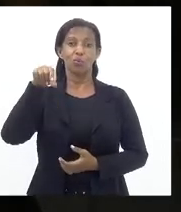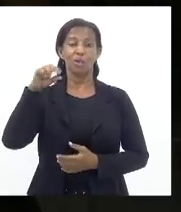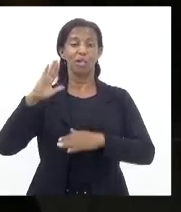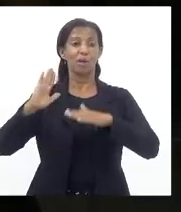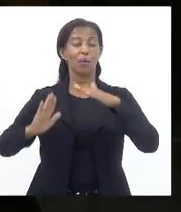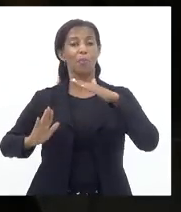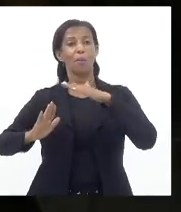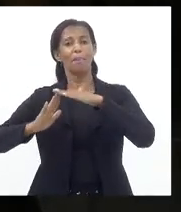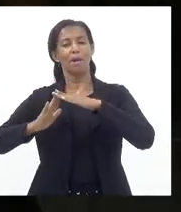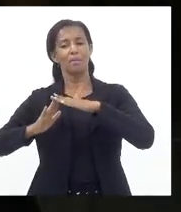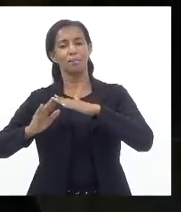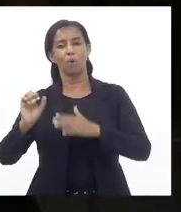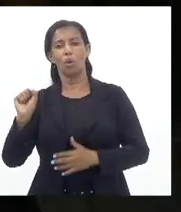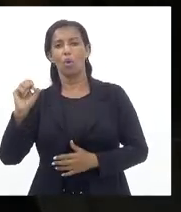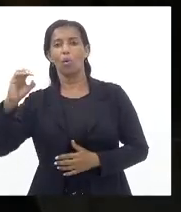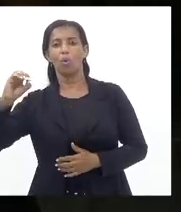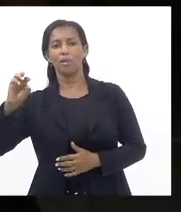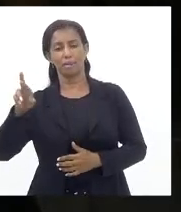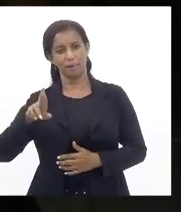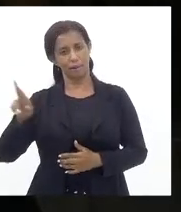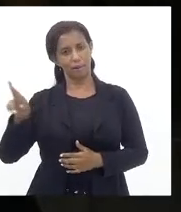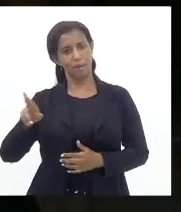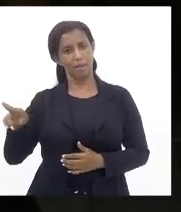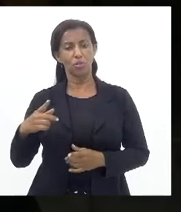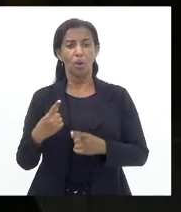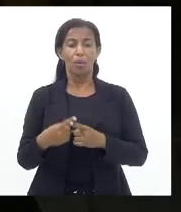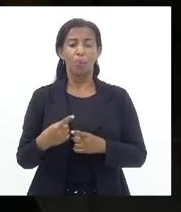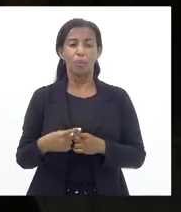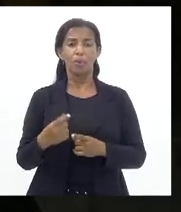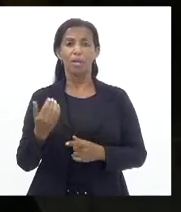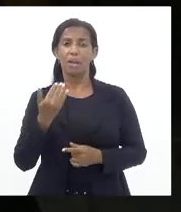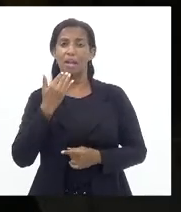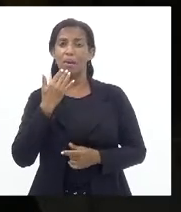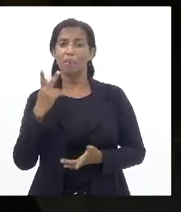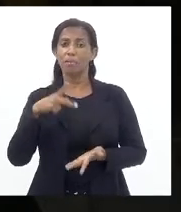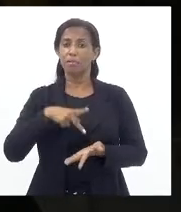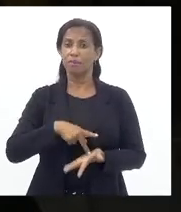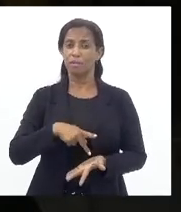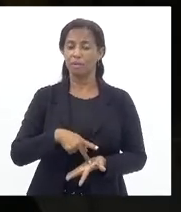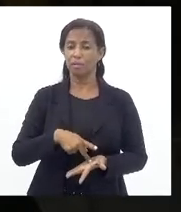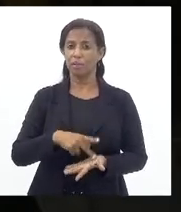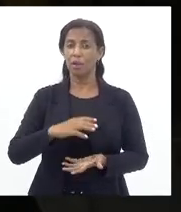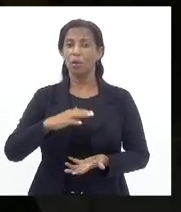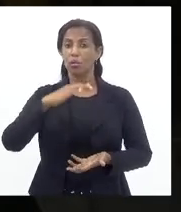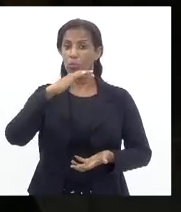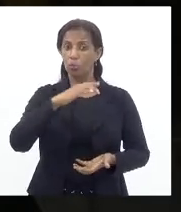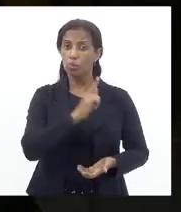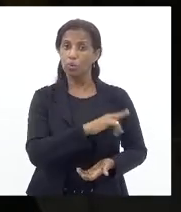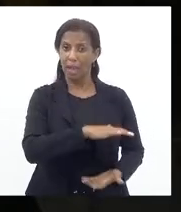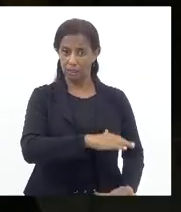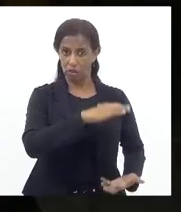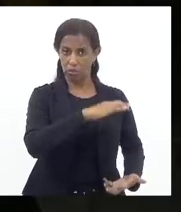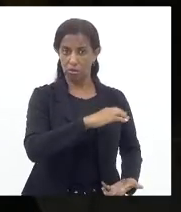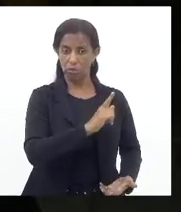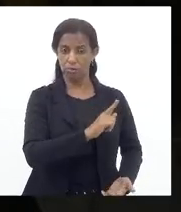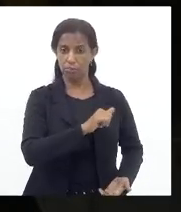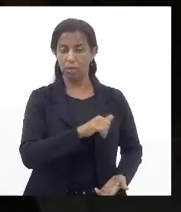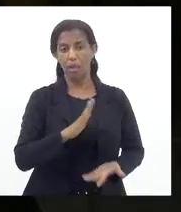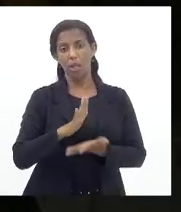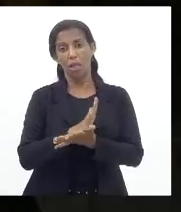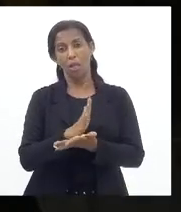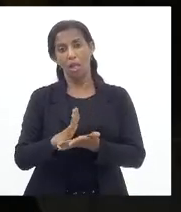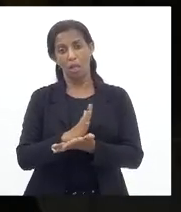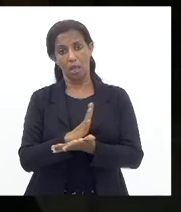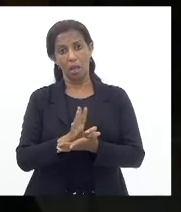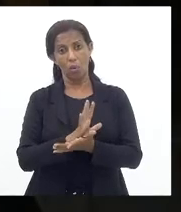80 reais Porque esse é o preço Real Do botijão Do gás Em algumas